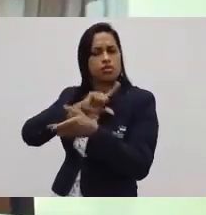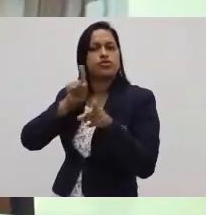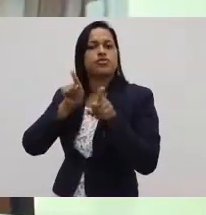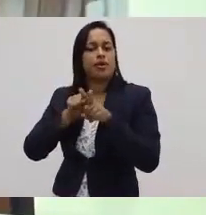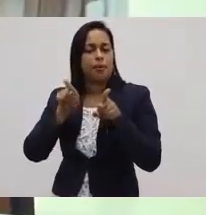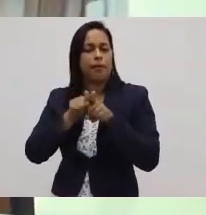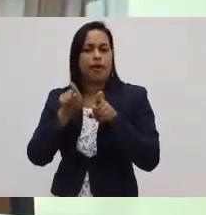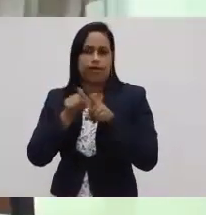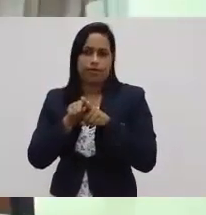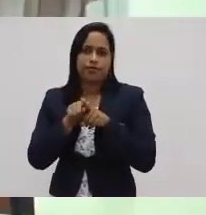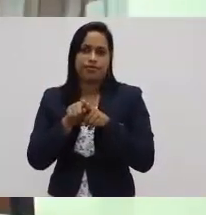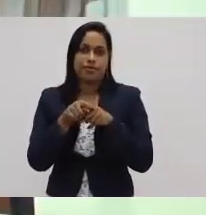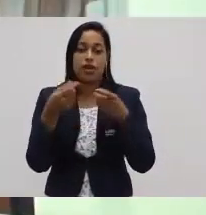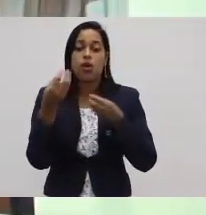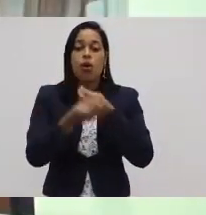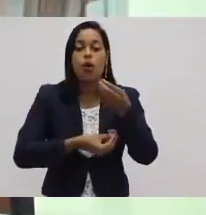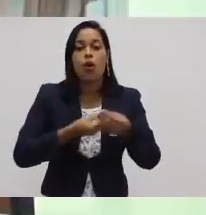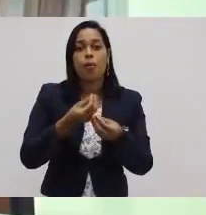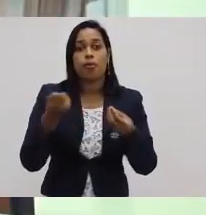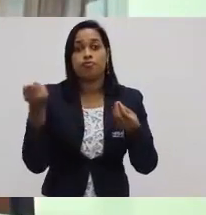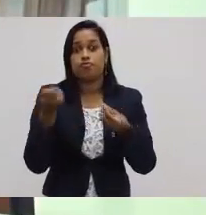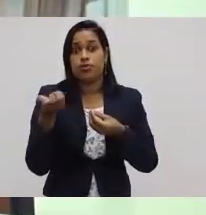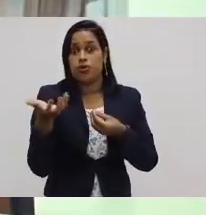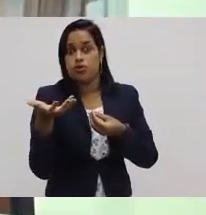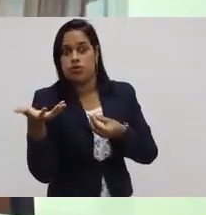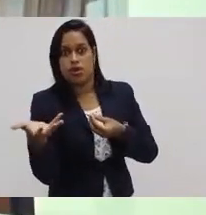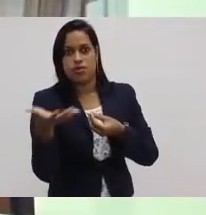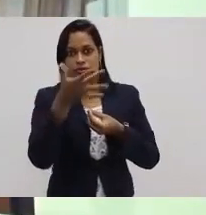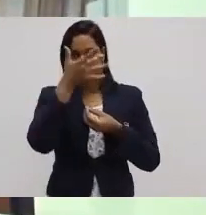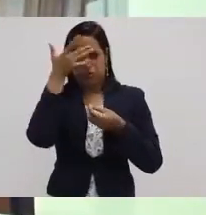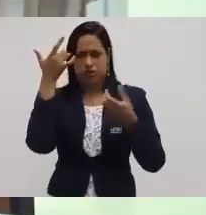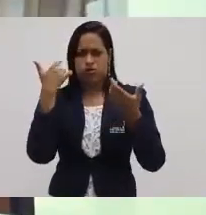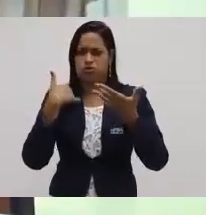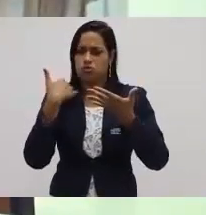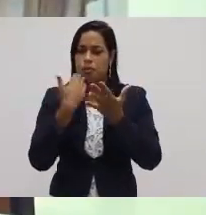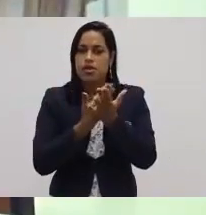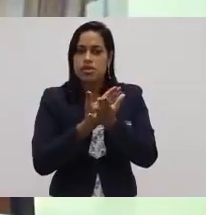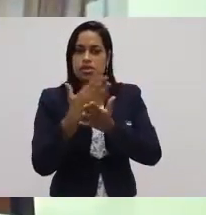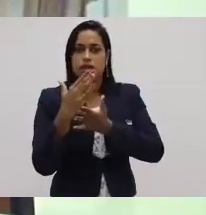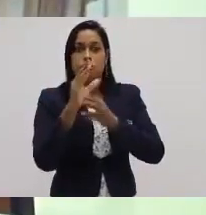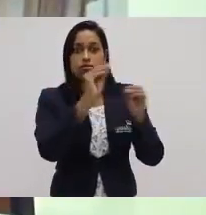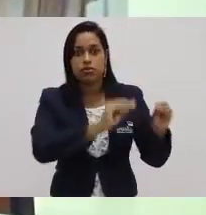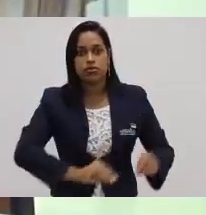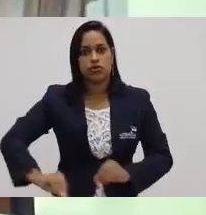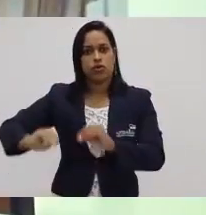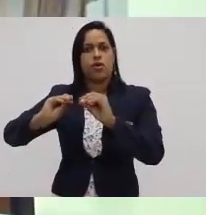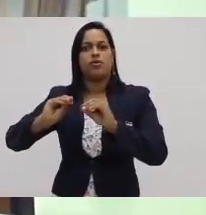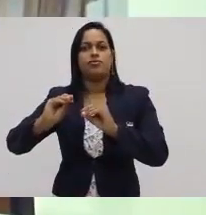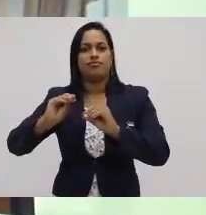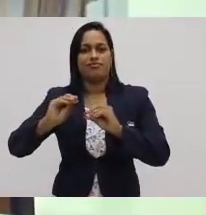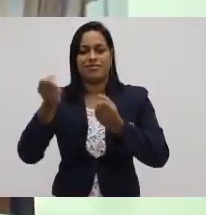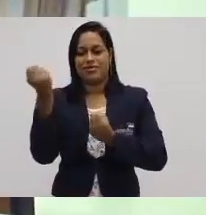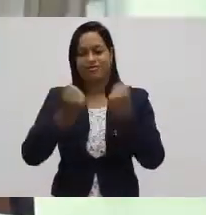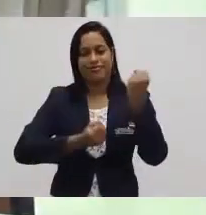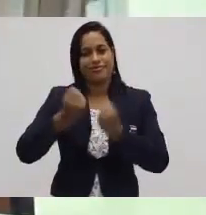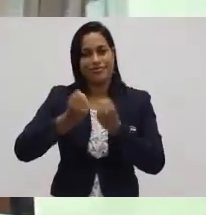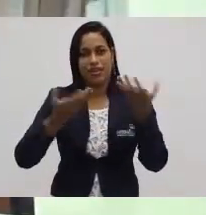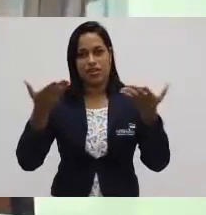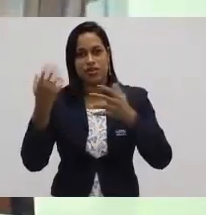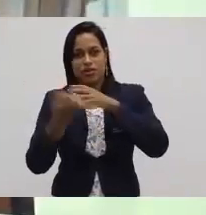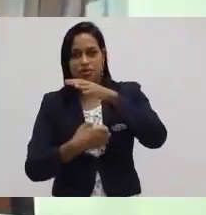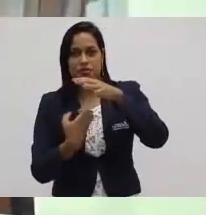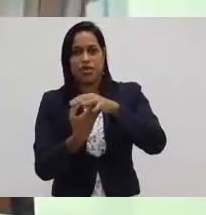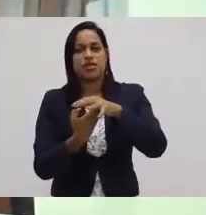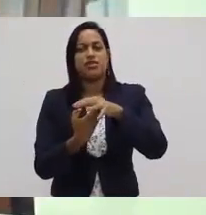caracterizado pela produção em massa. Esse sistema revolucionou a indústria automobilística a partir de 1914.